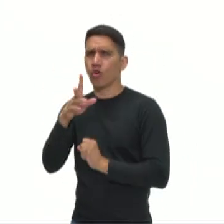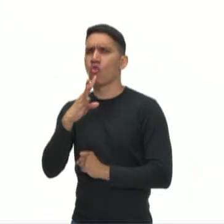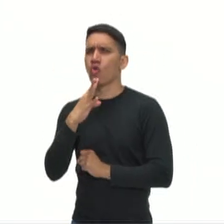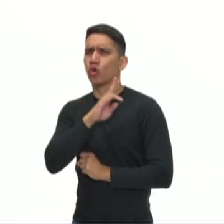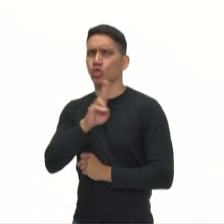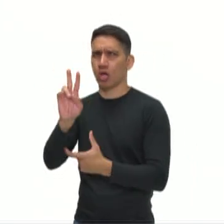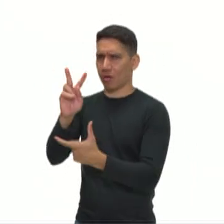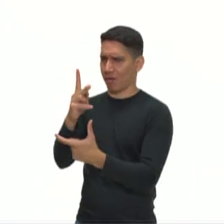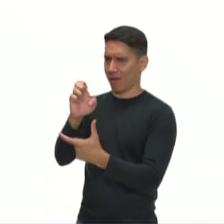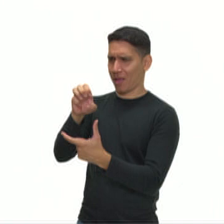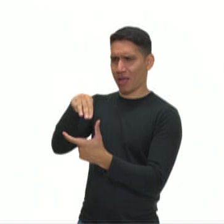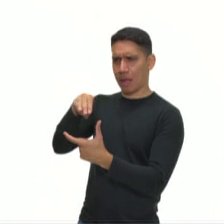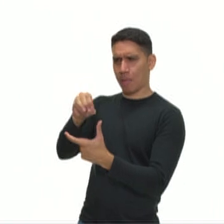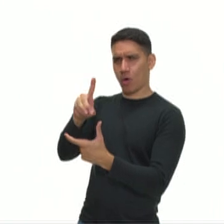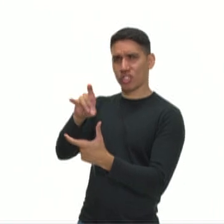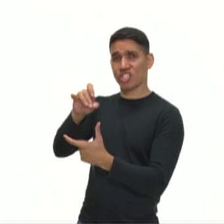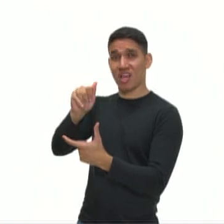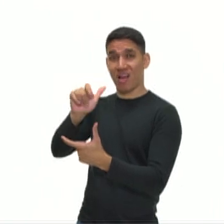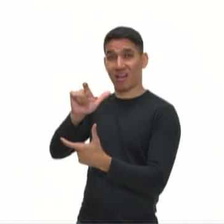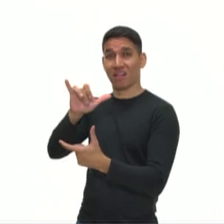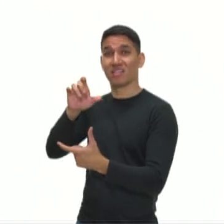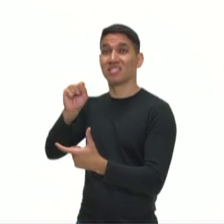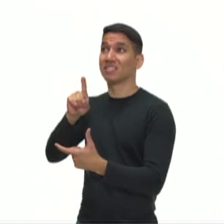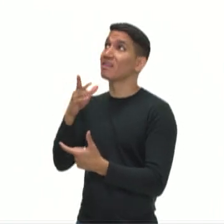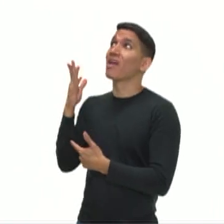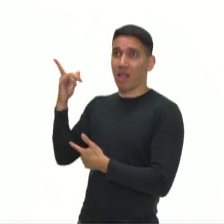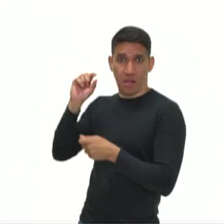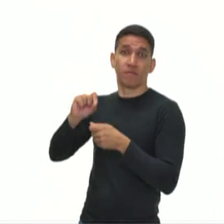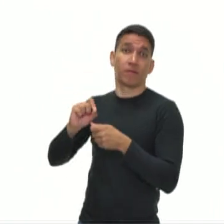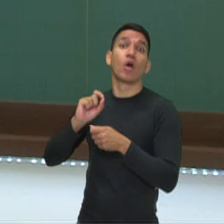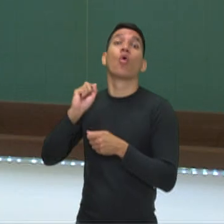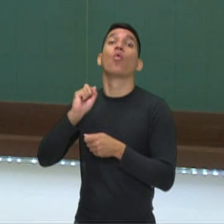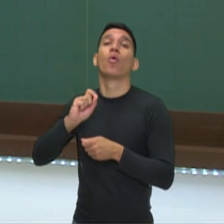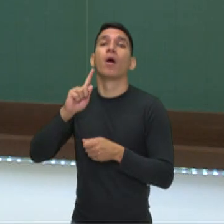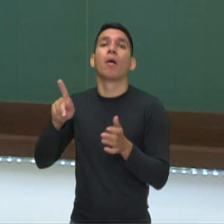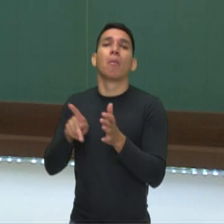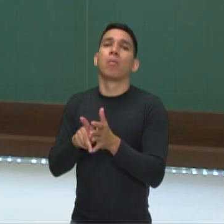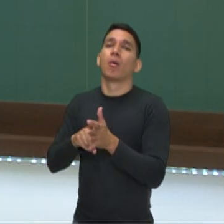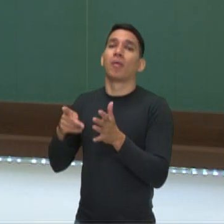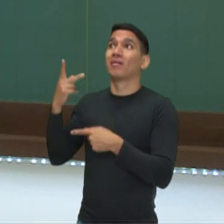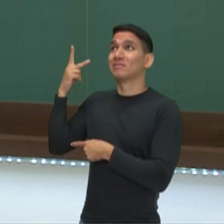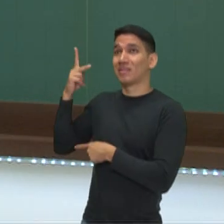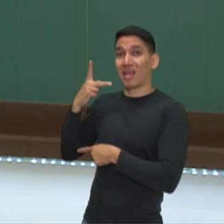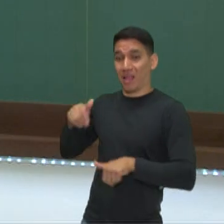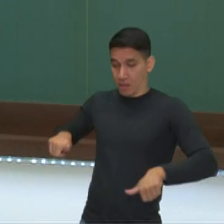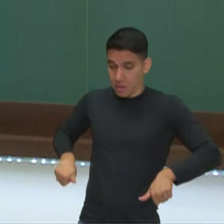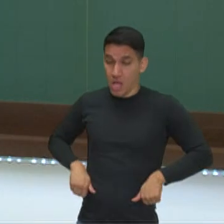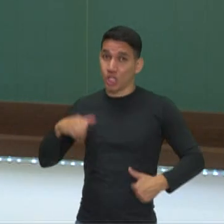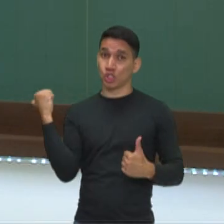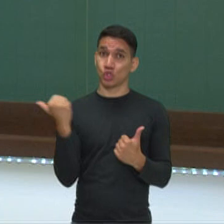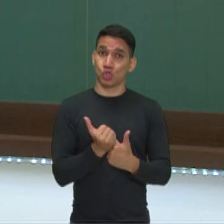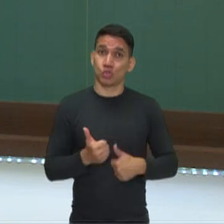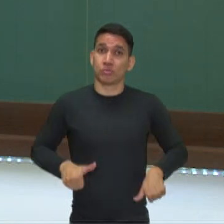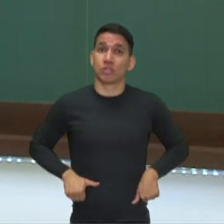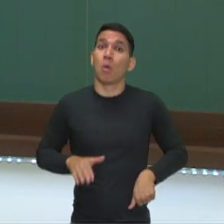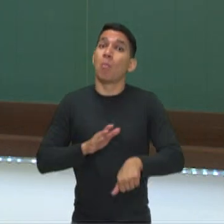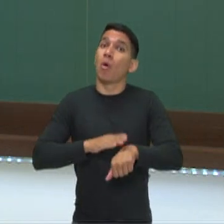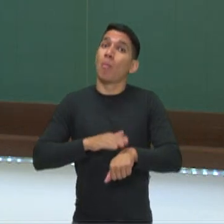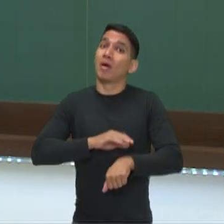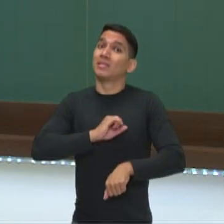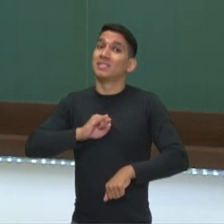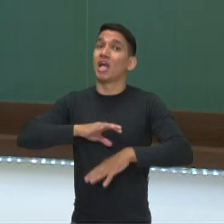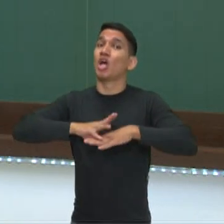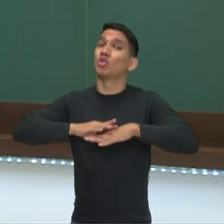hemodiálise? Esta máquina, ela faz o trabalho artificial dos rins, utilizada em casos de